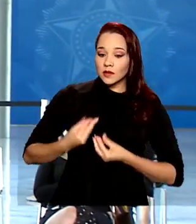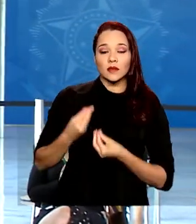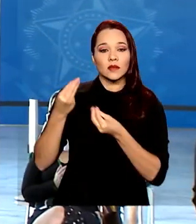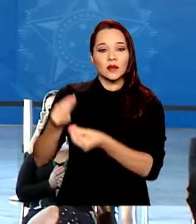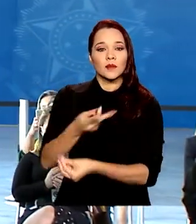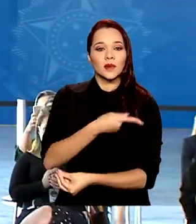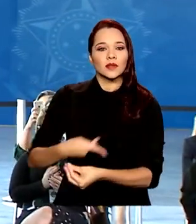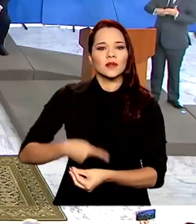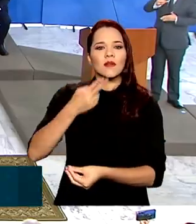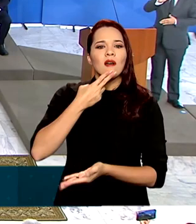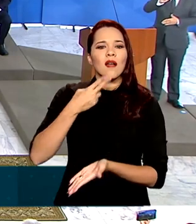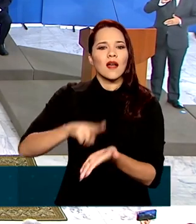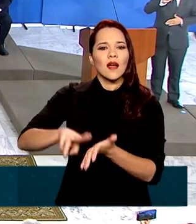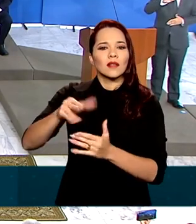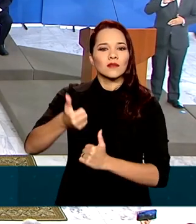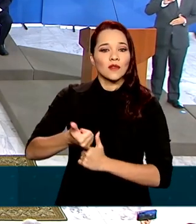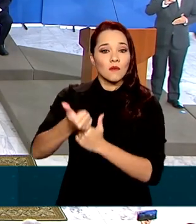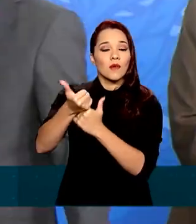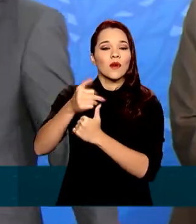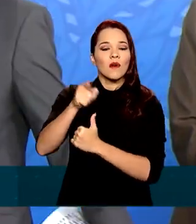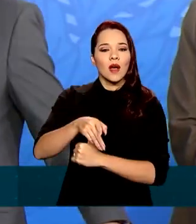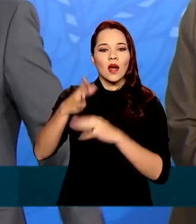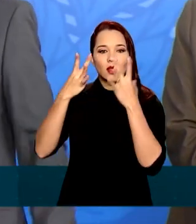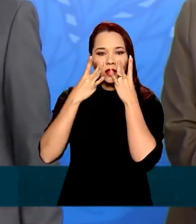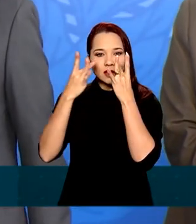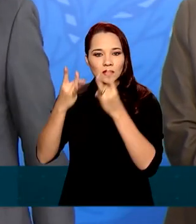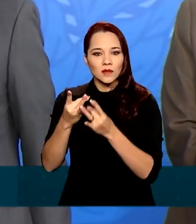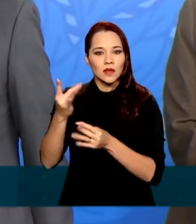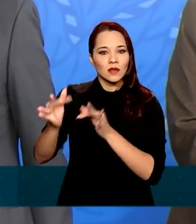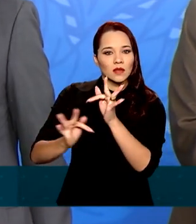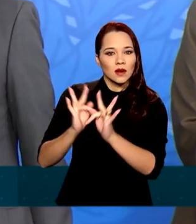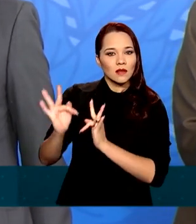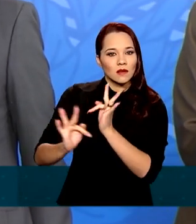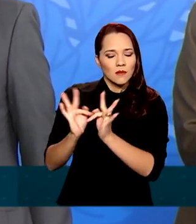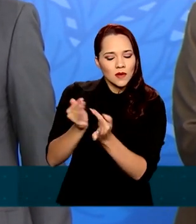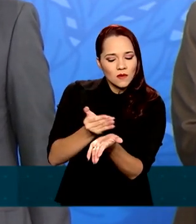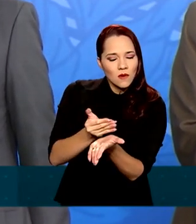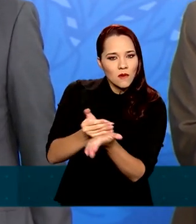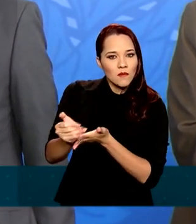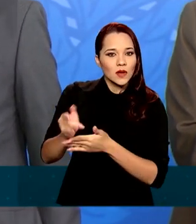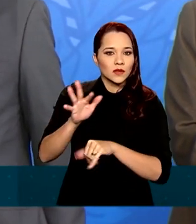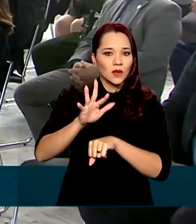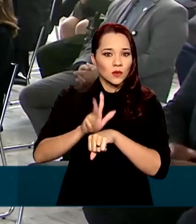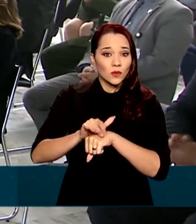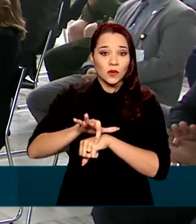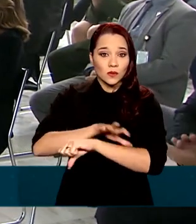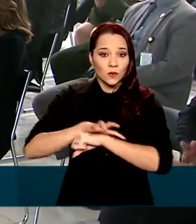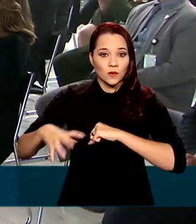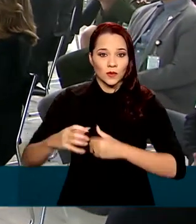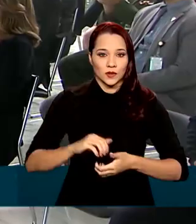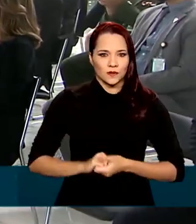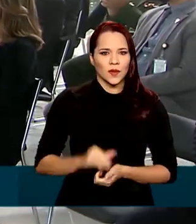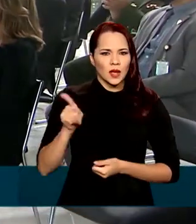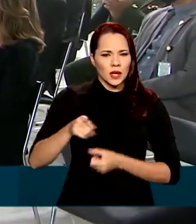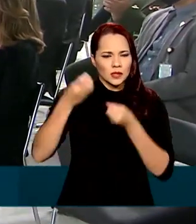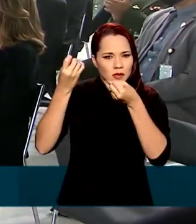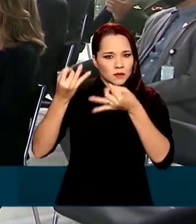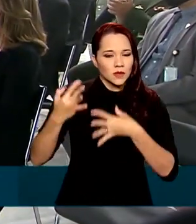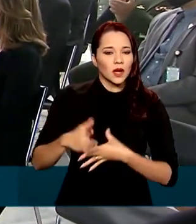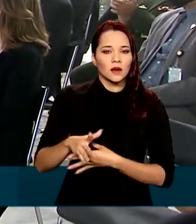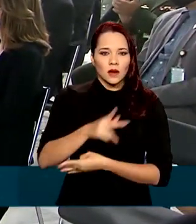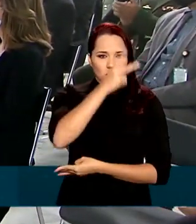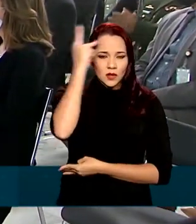presidente uma carta de apoio ao atendimento e tratamento precoces da Covid-19. Eles relataram que